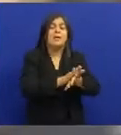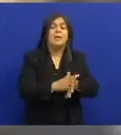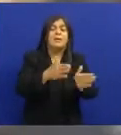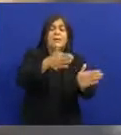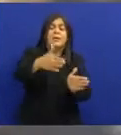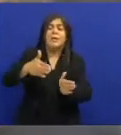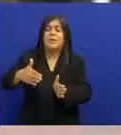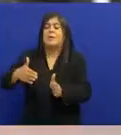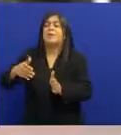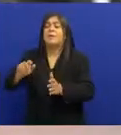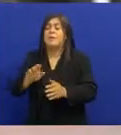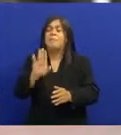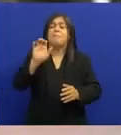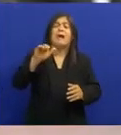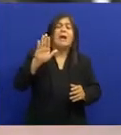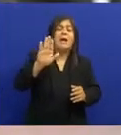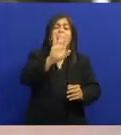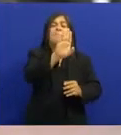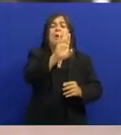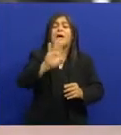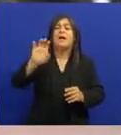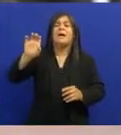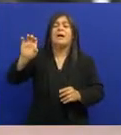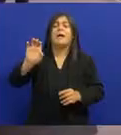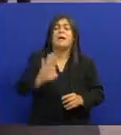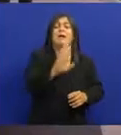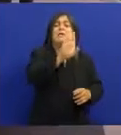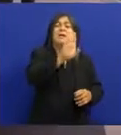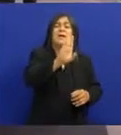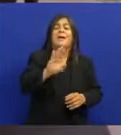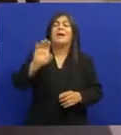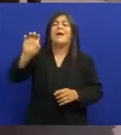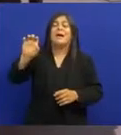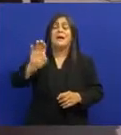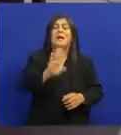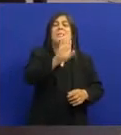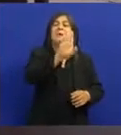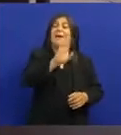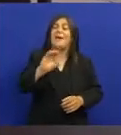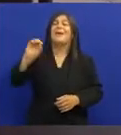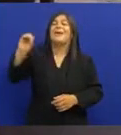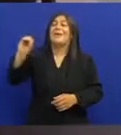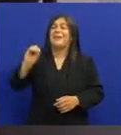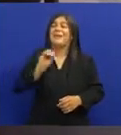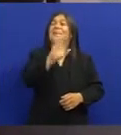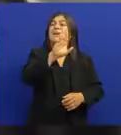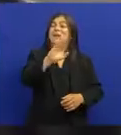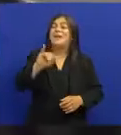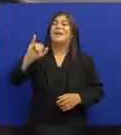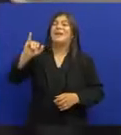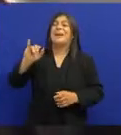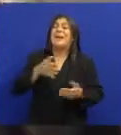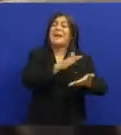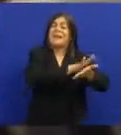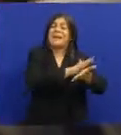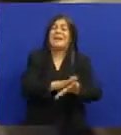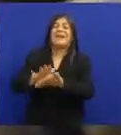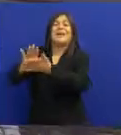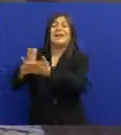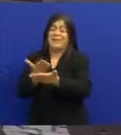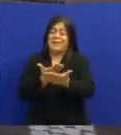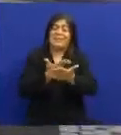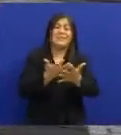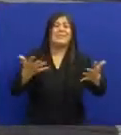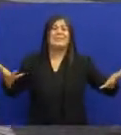Um B com E, B, E, B Um B com I, B Um B com O, B, O, B Olha, vamos